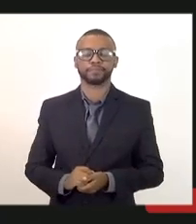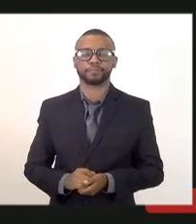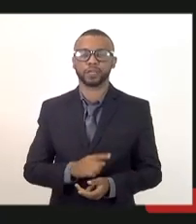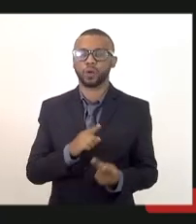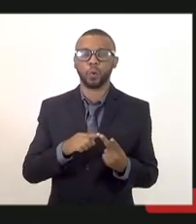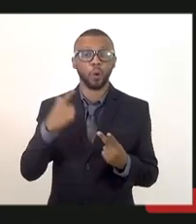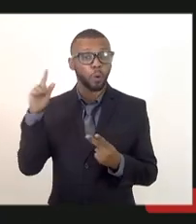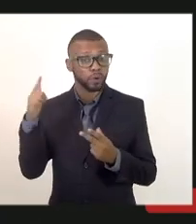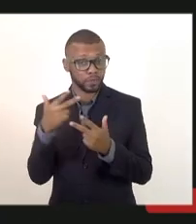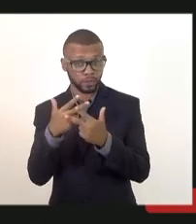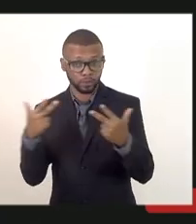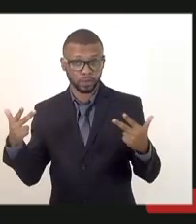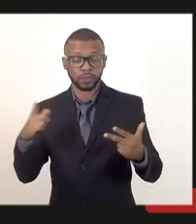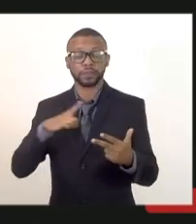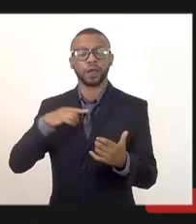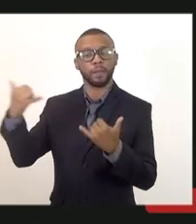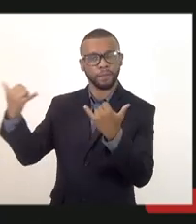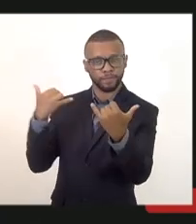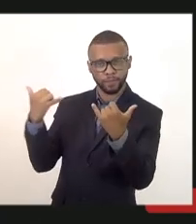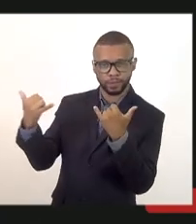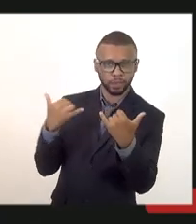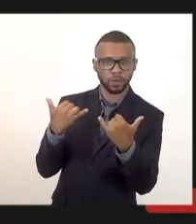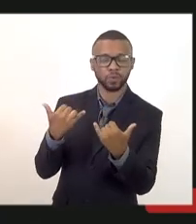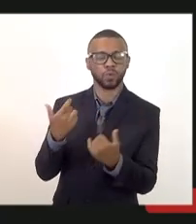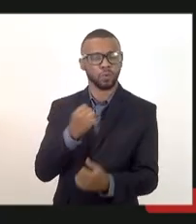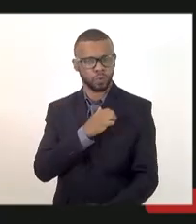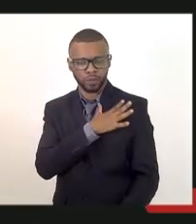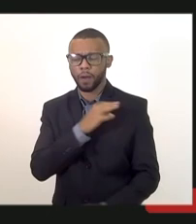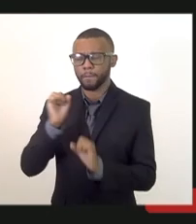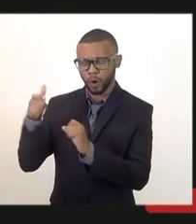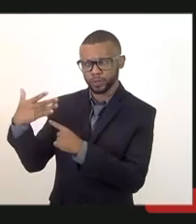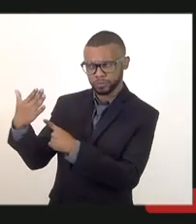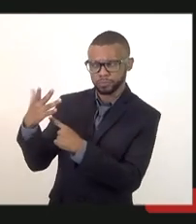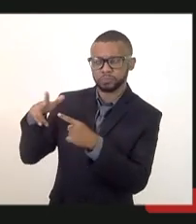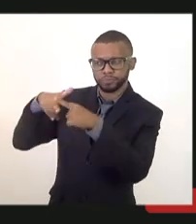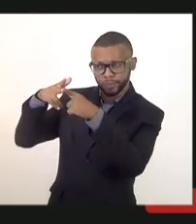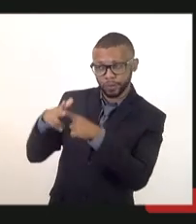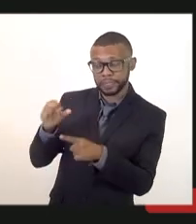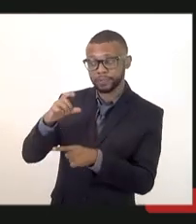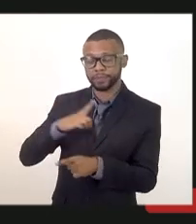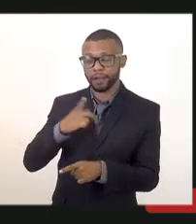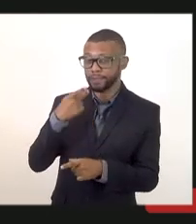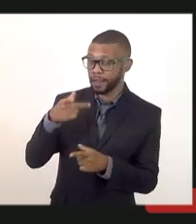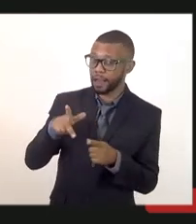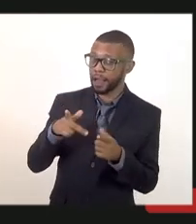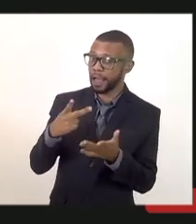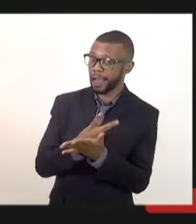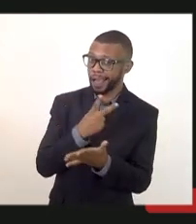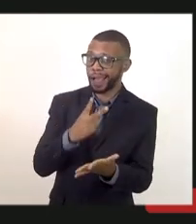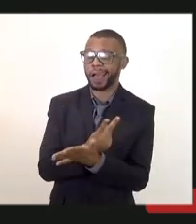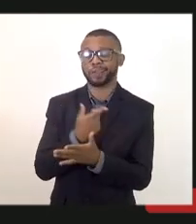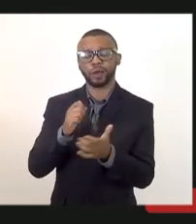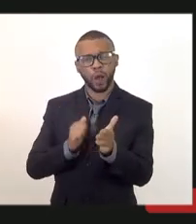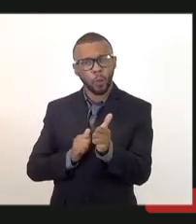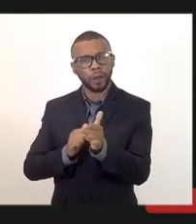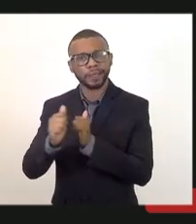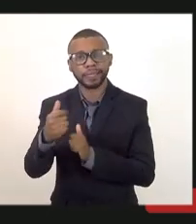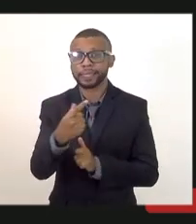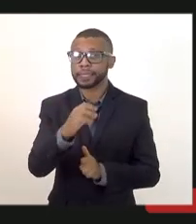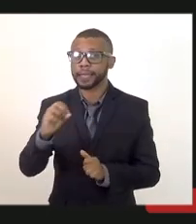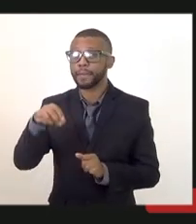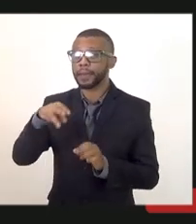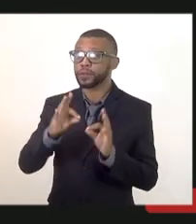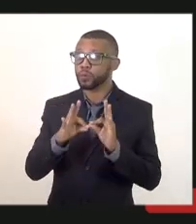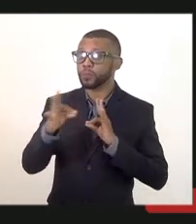eu tenho informação não sei o coronel pode me corrigir se eu estiver equivocado que a corrida de 100 metros em 18 segundos por exemplo ela foi